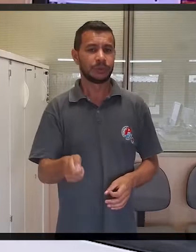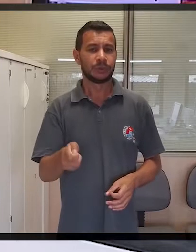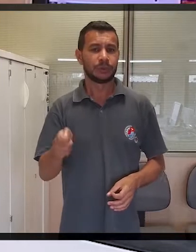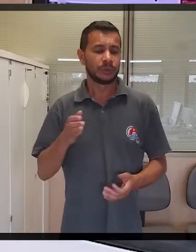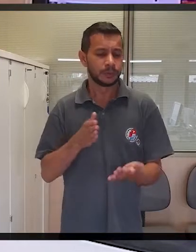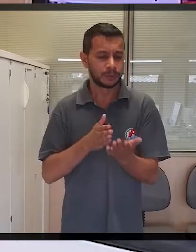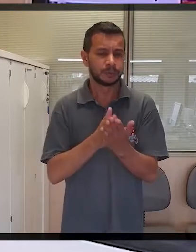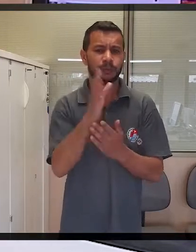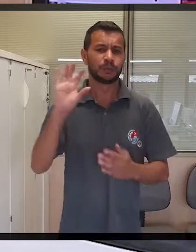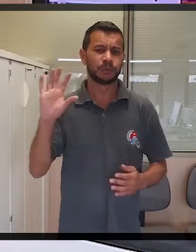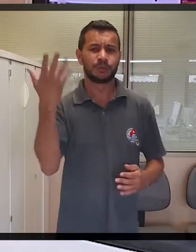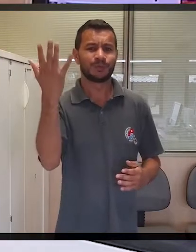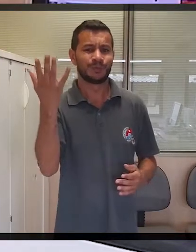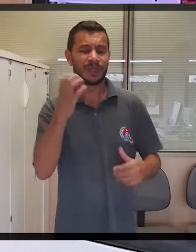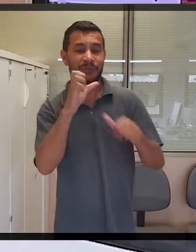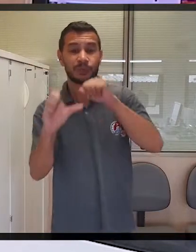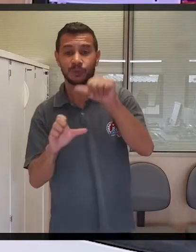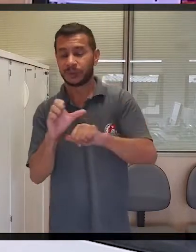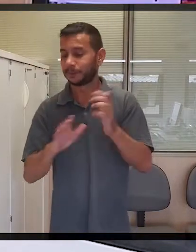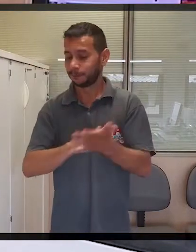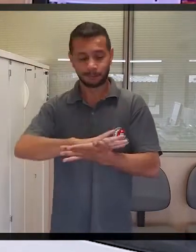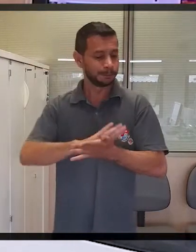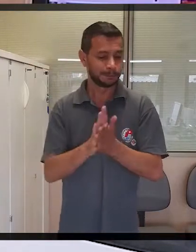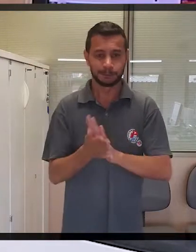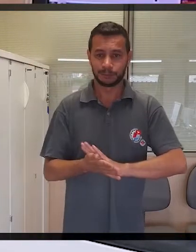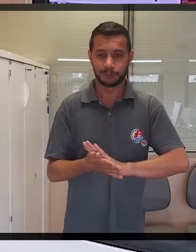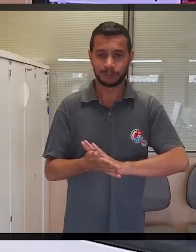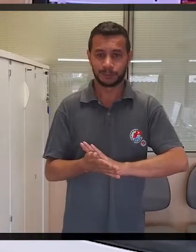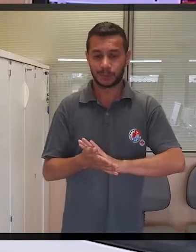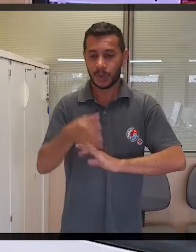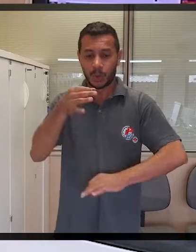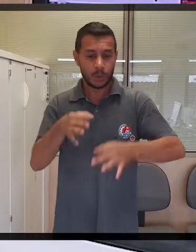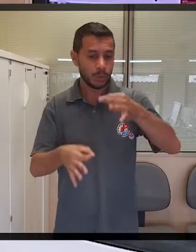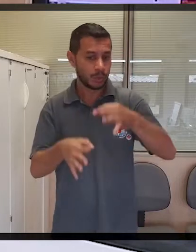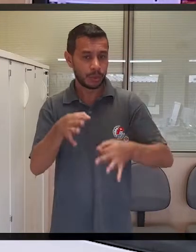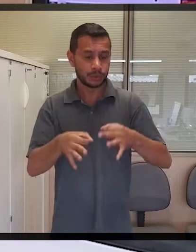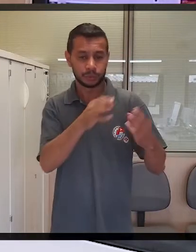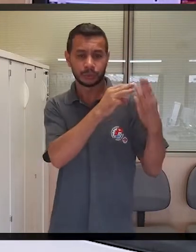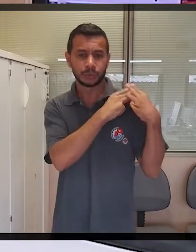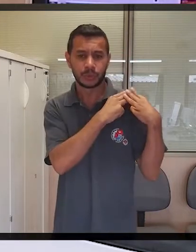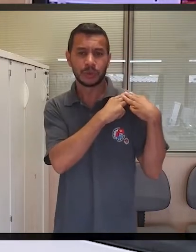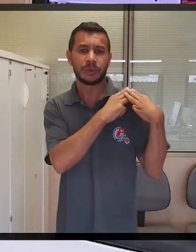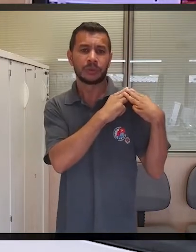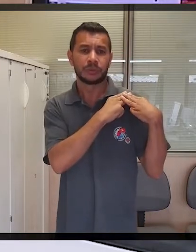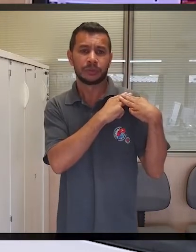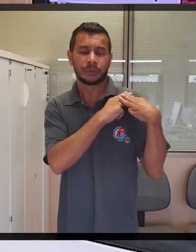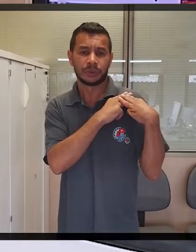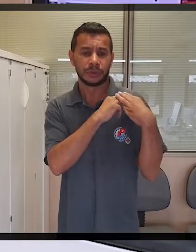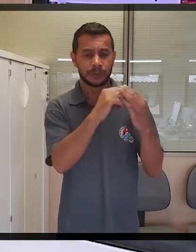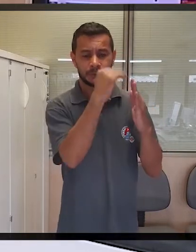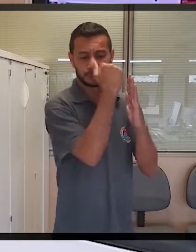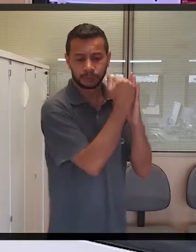terão os seus benefícios alterados. E, durante a audiência, os ministros também decidiram manter